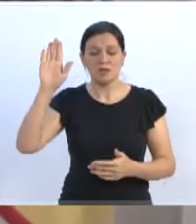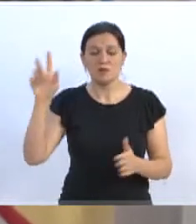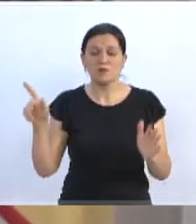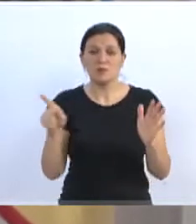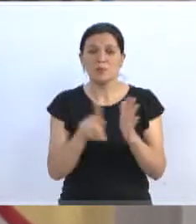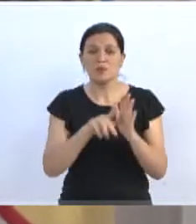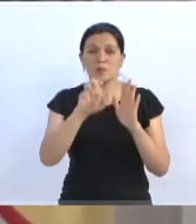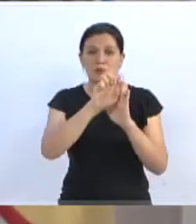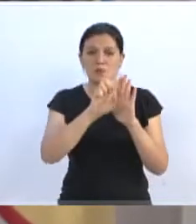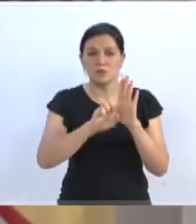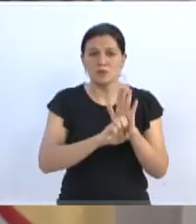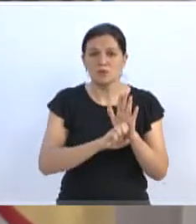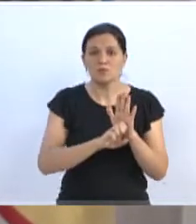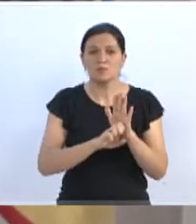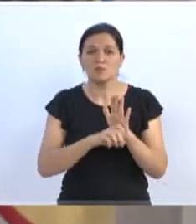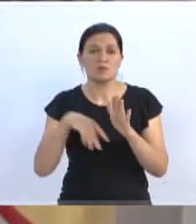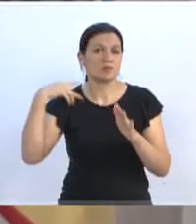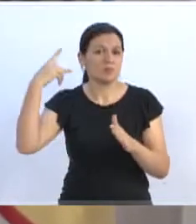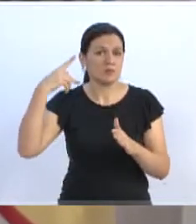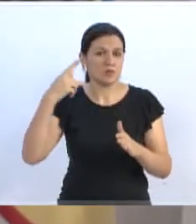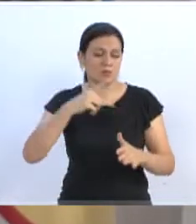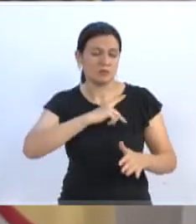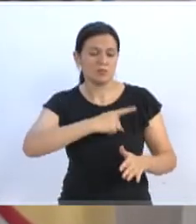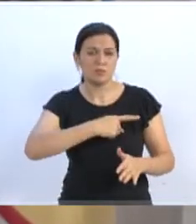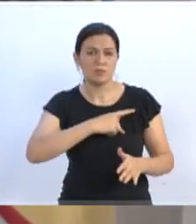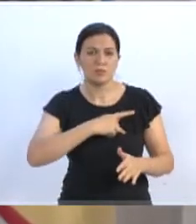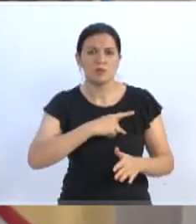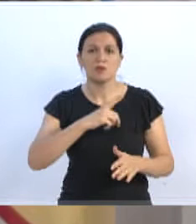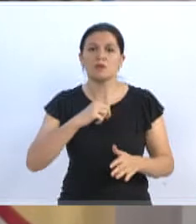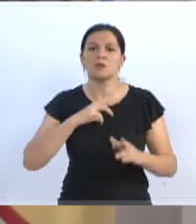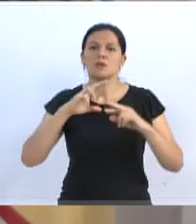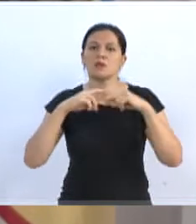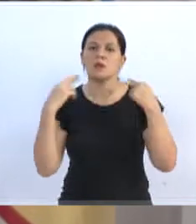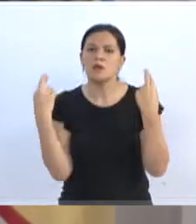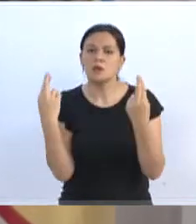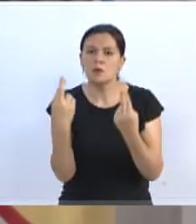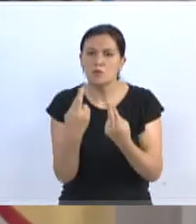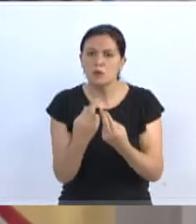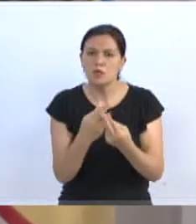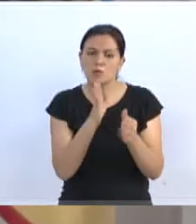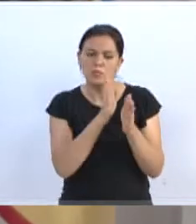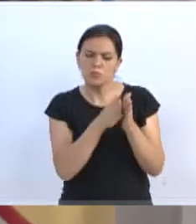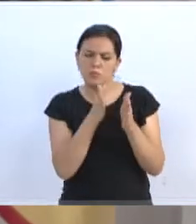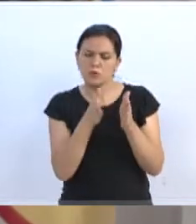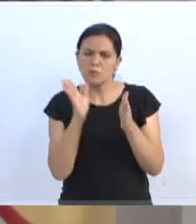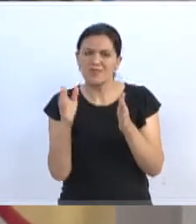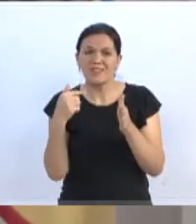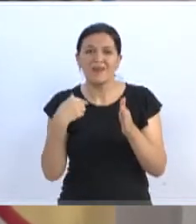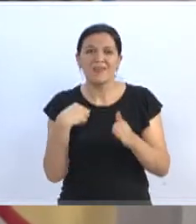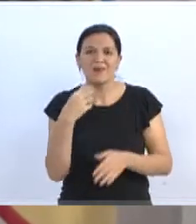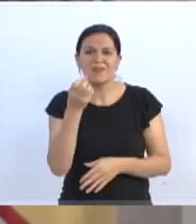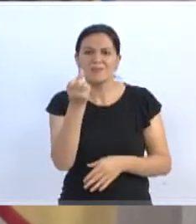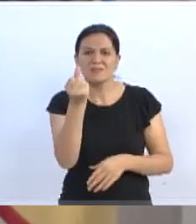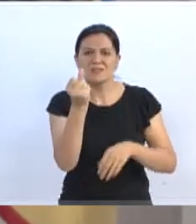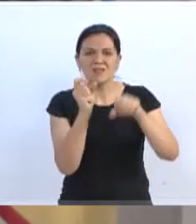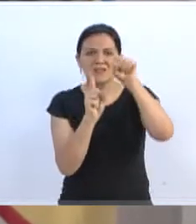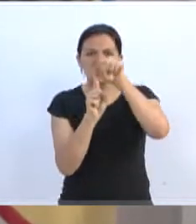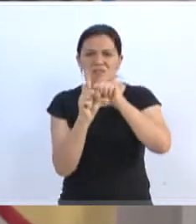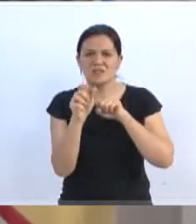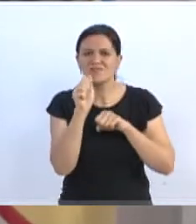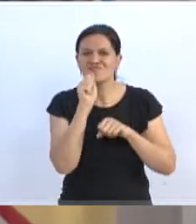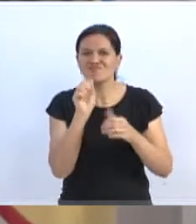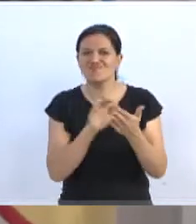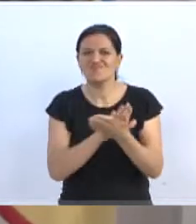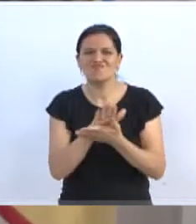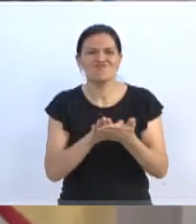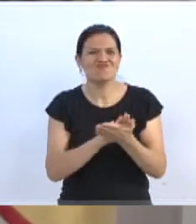Estatuto do Partido Político prevê reuniões mensais com periodicidade, eu estou há seis meses sem ser convidado para uma